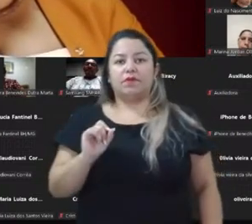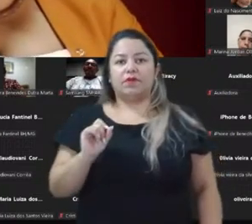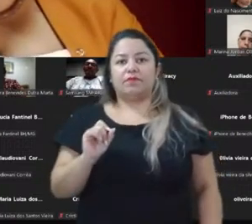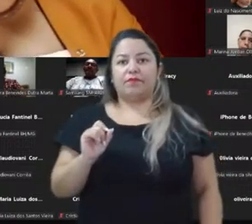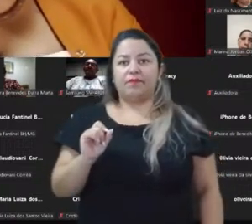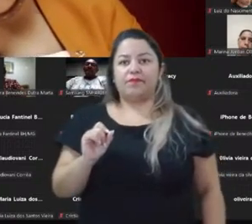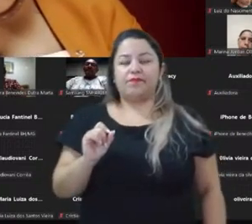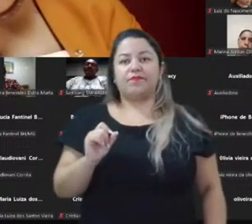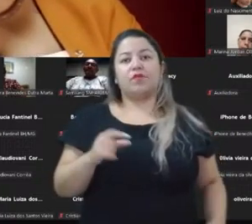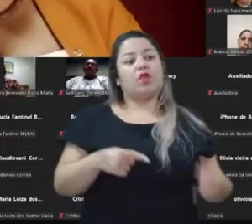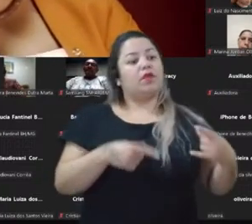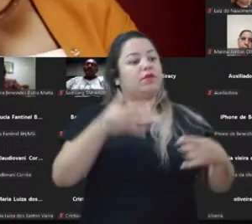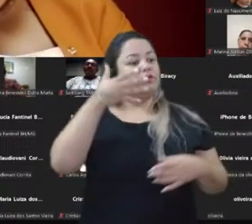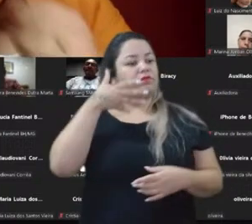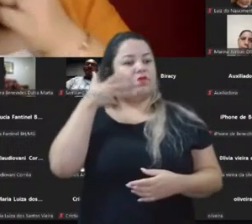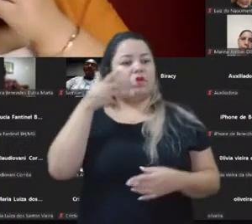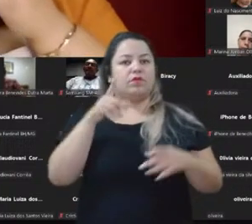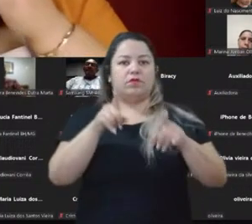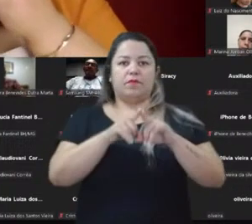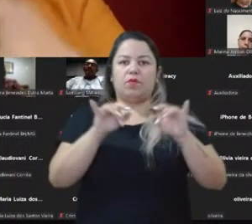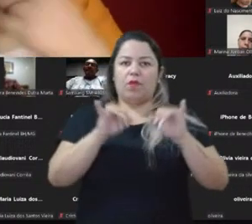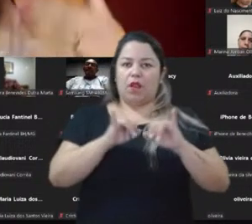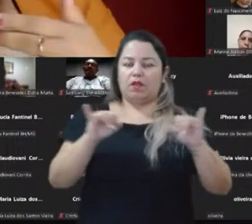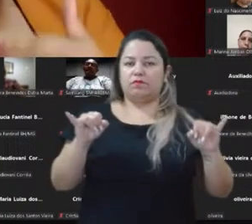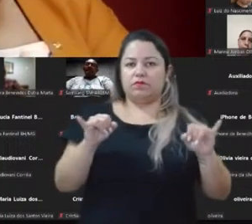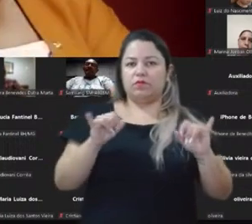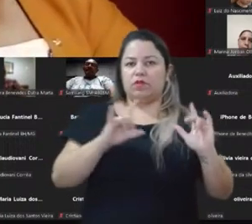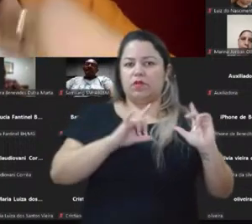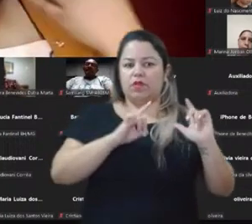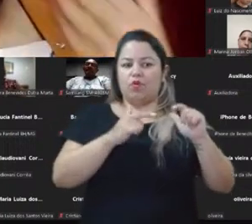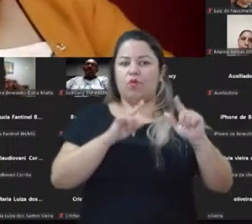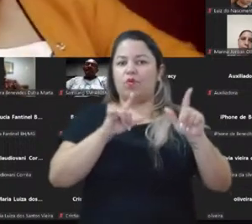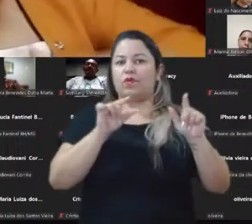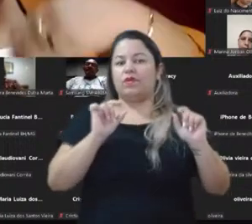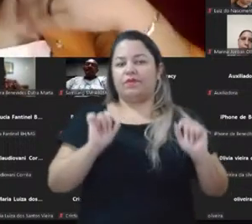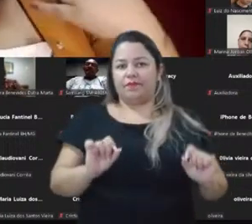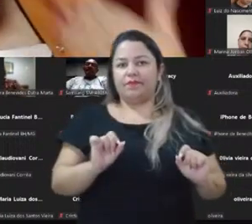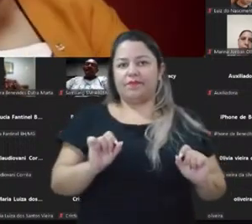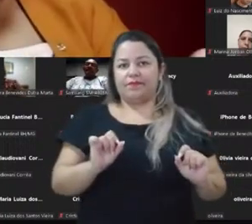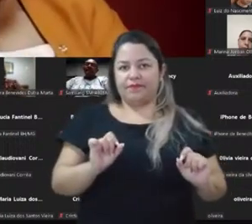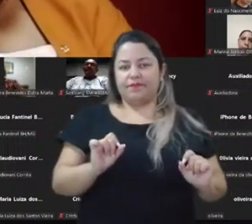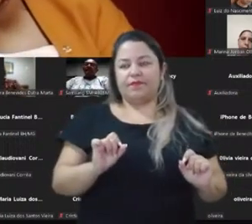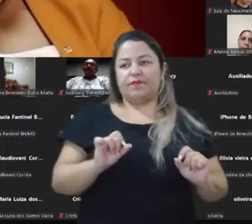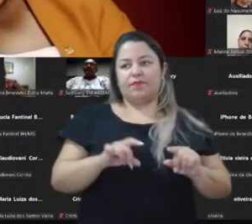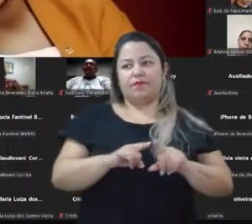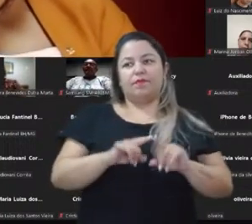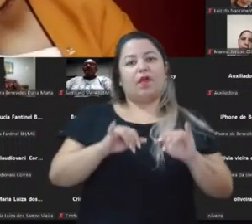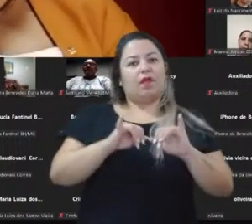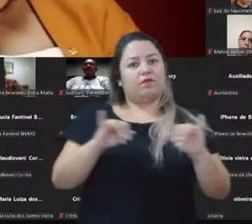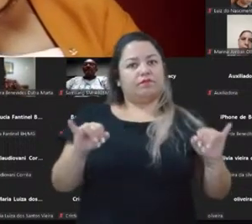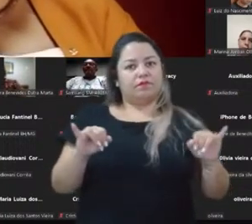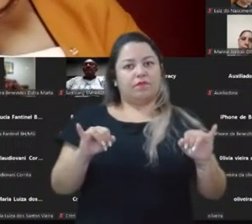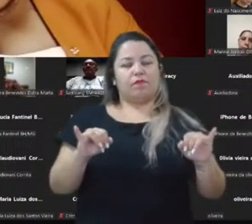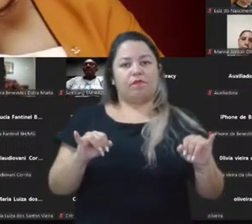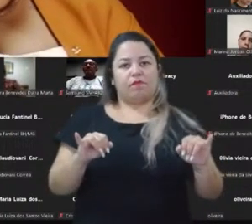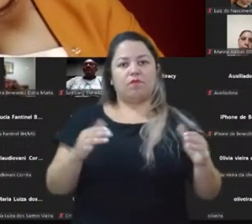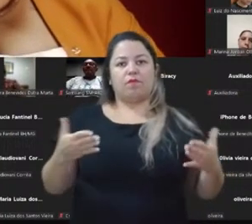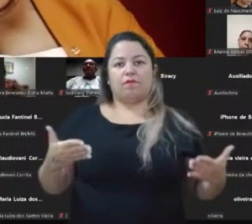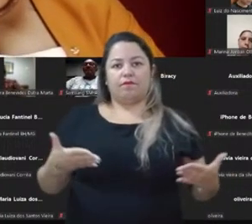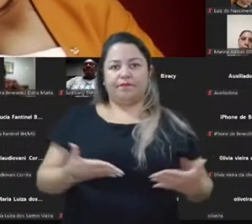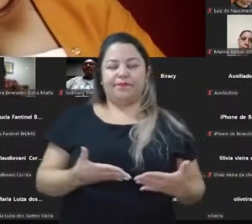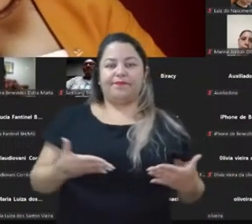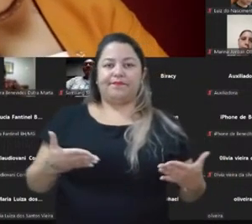e discursos com anúncios tradicionais, que antes era discurso de tribuna e anúncios tradicionais, hoje,